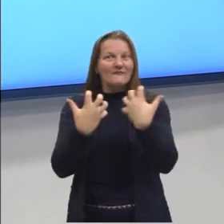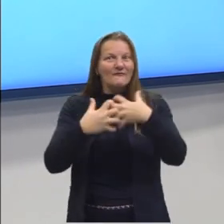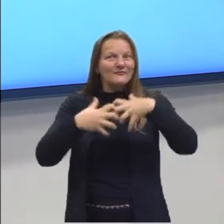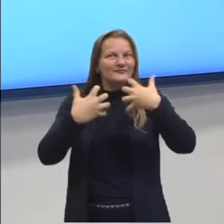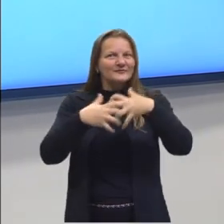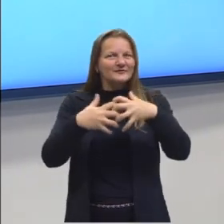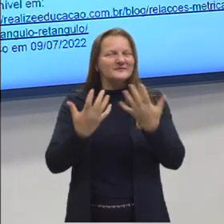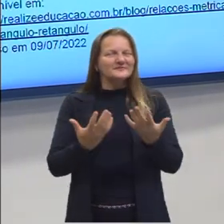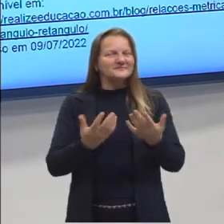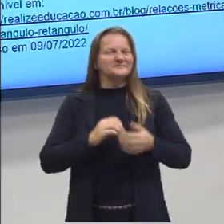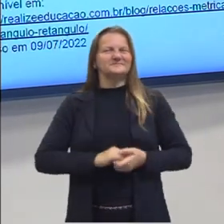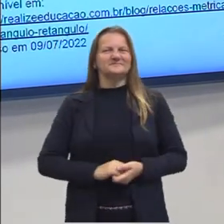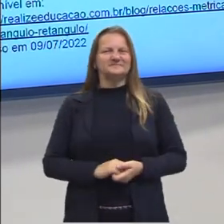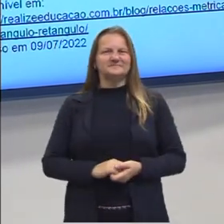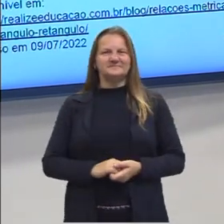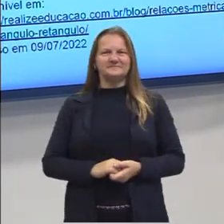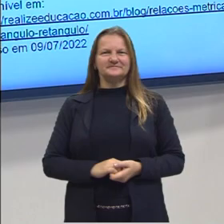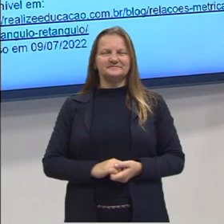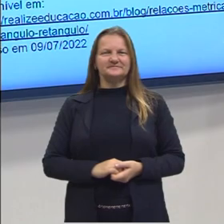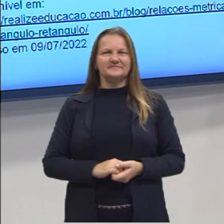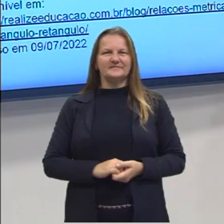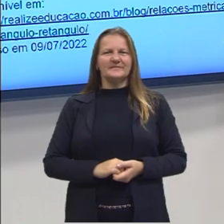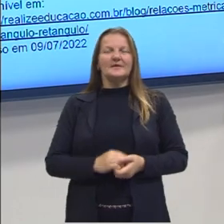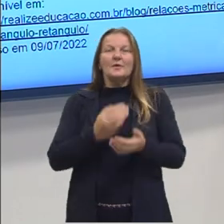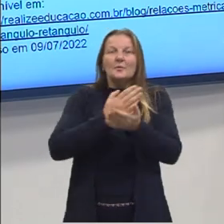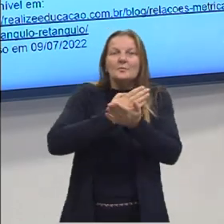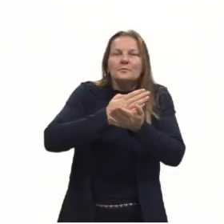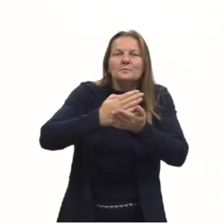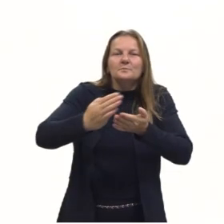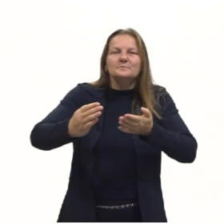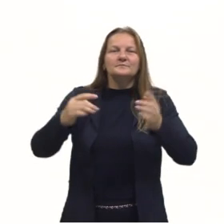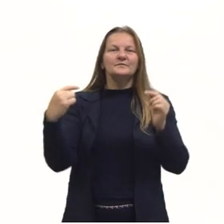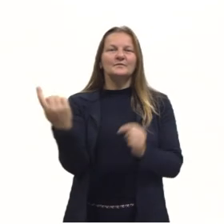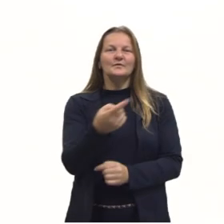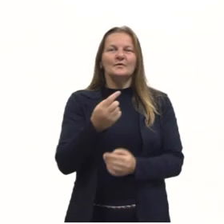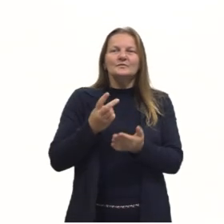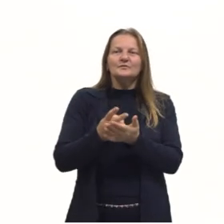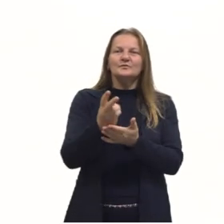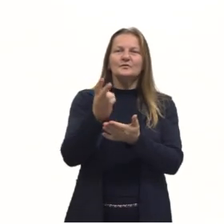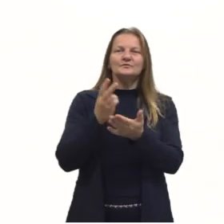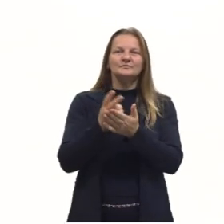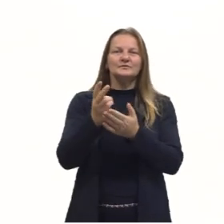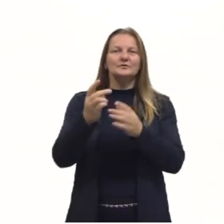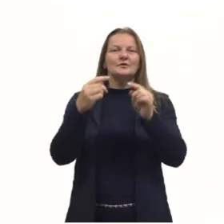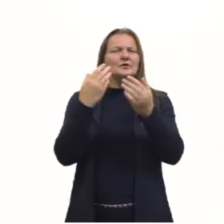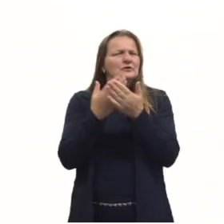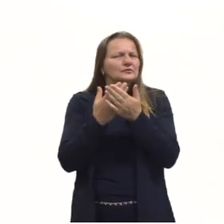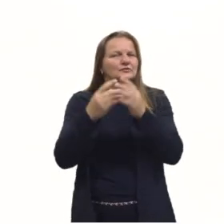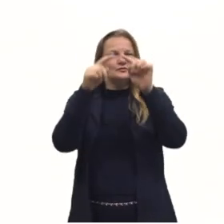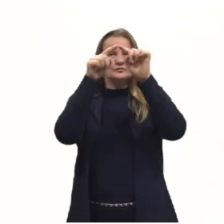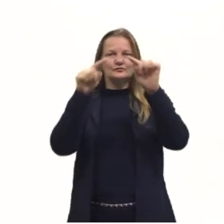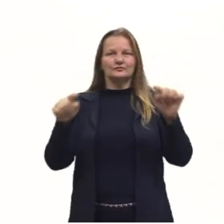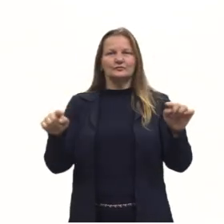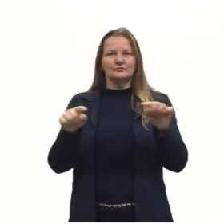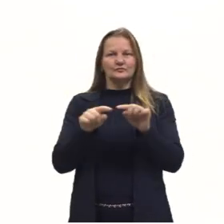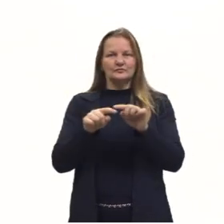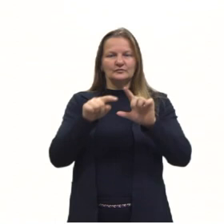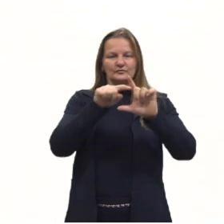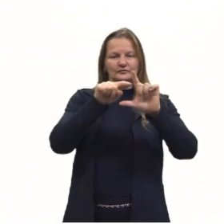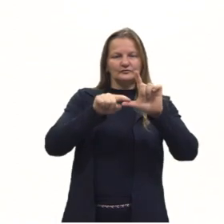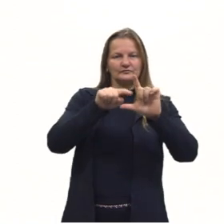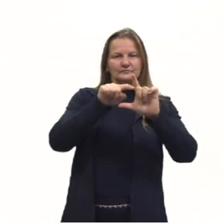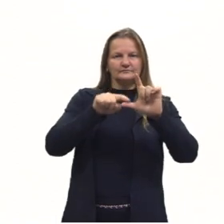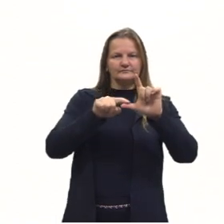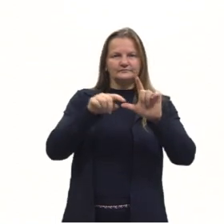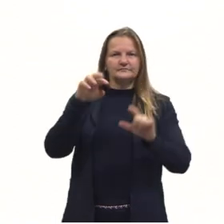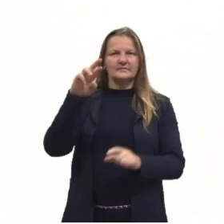inicial. Para dar início então, nós vamos continuar os estudos do triângulo retângulo retângulo,